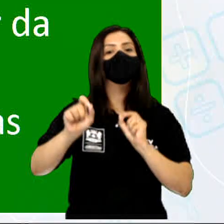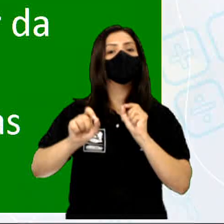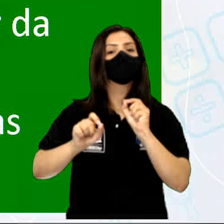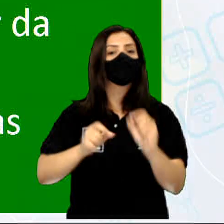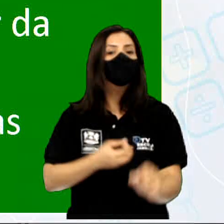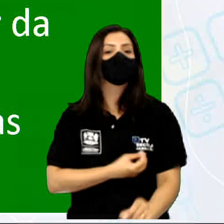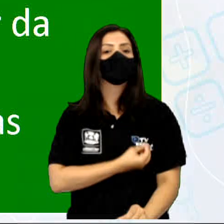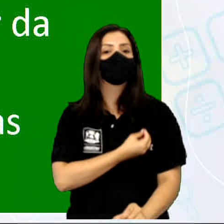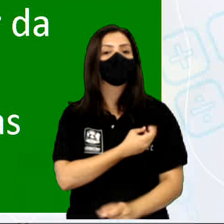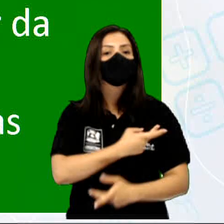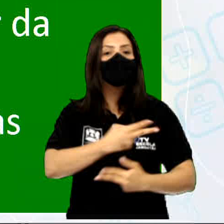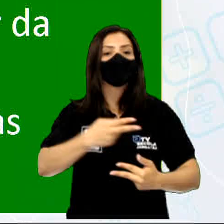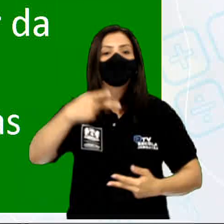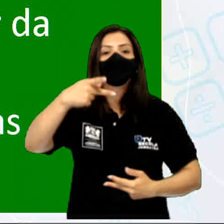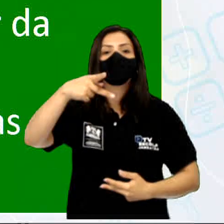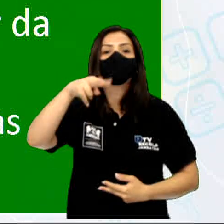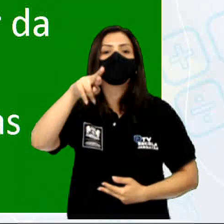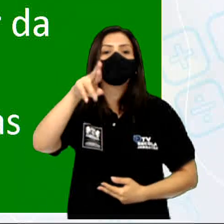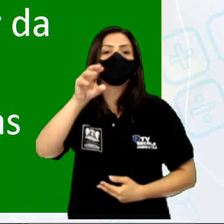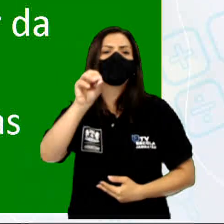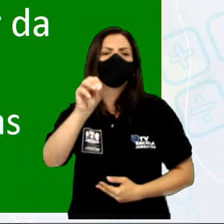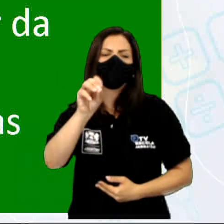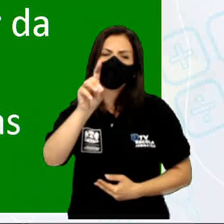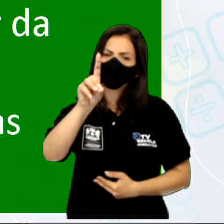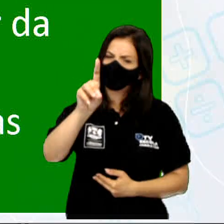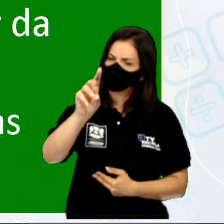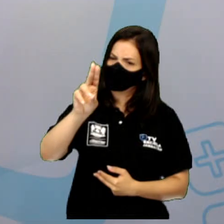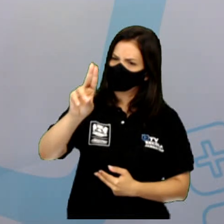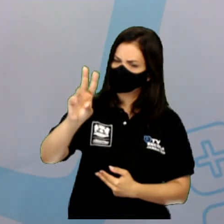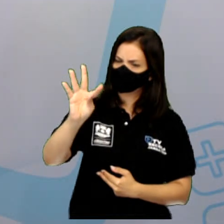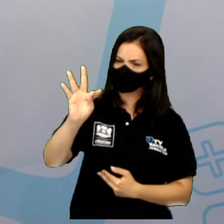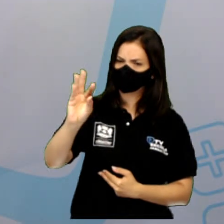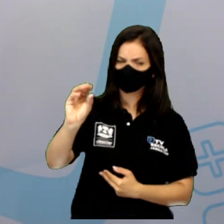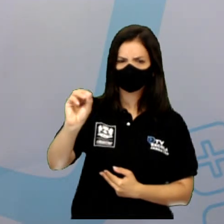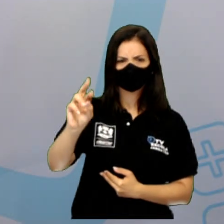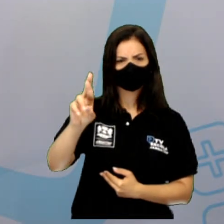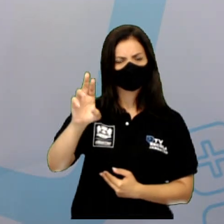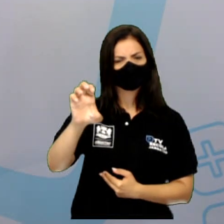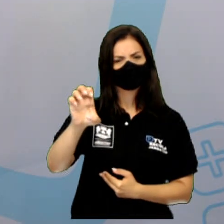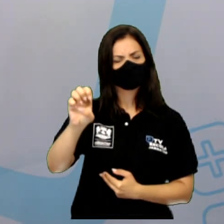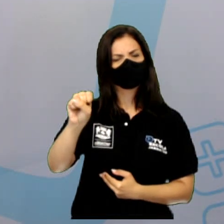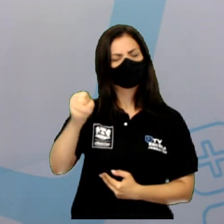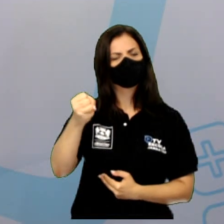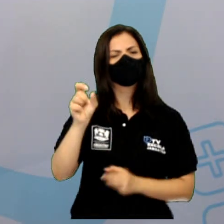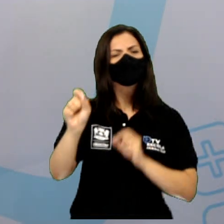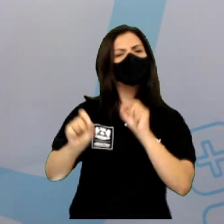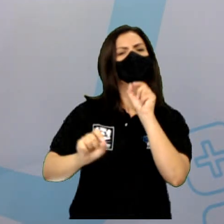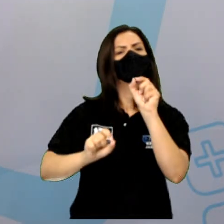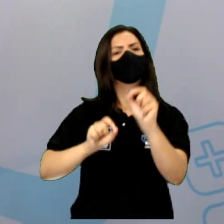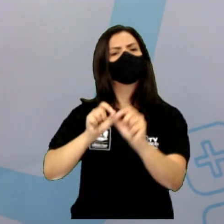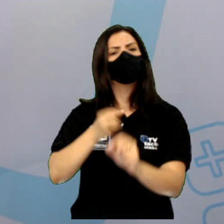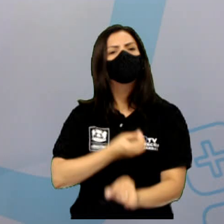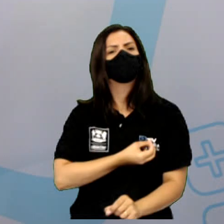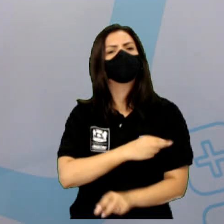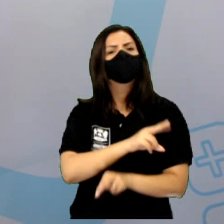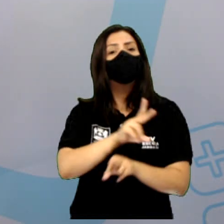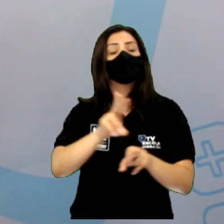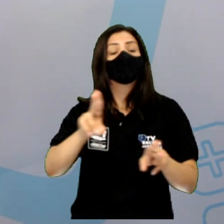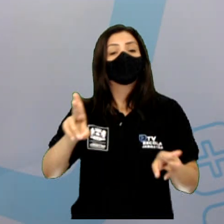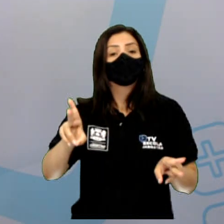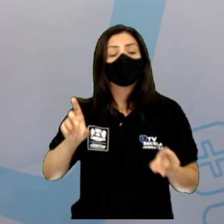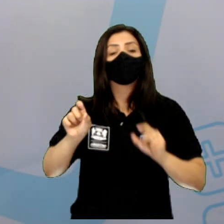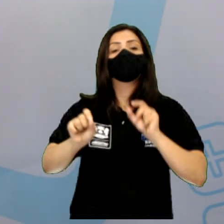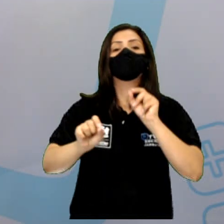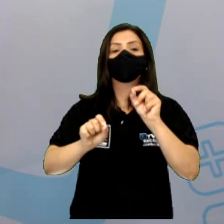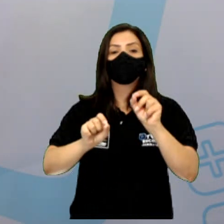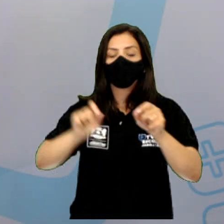produtores. Aí você pode perguntar, o que são os seres produtores? Os seres produtores são aqueles